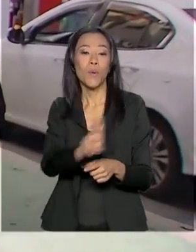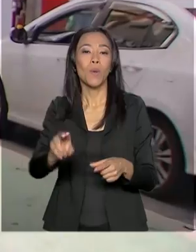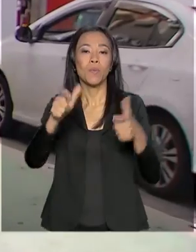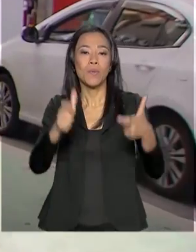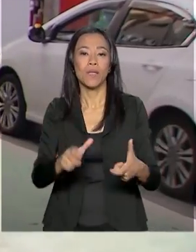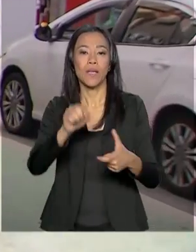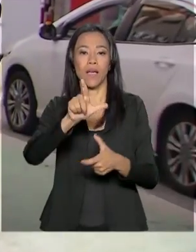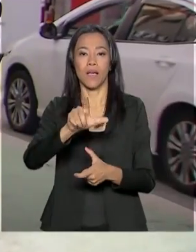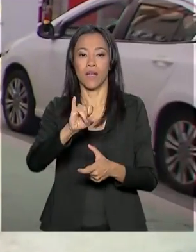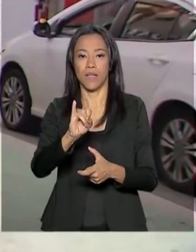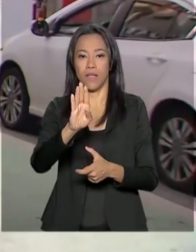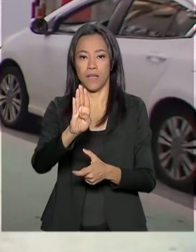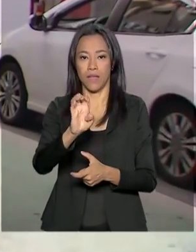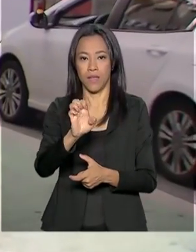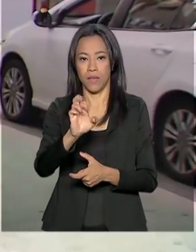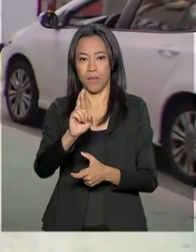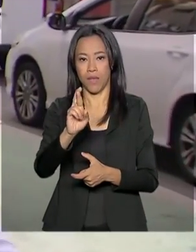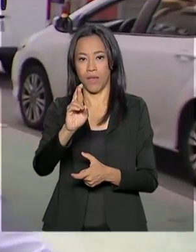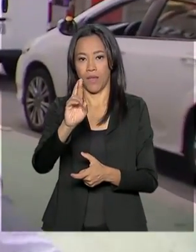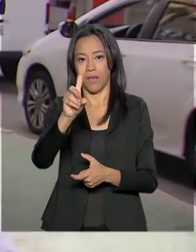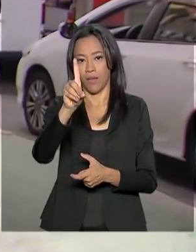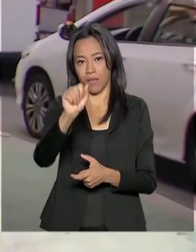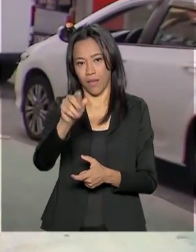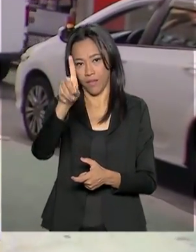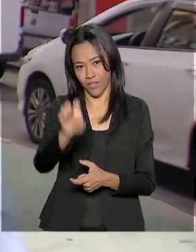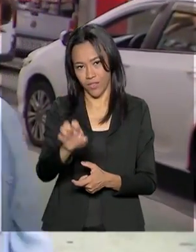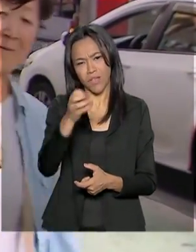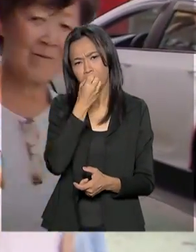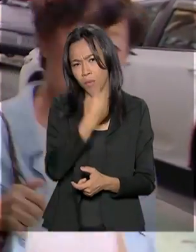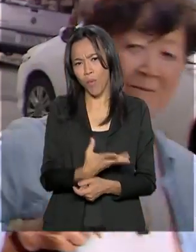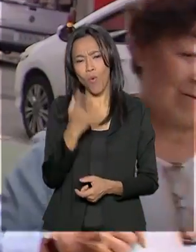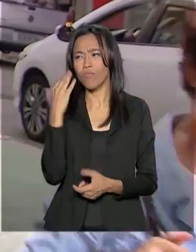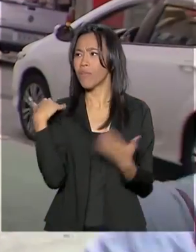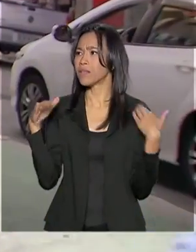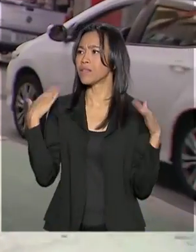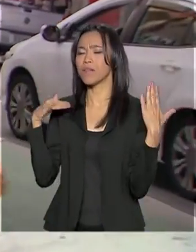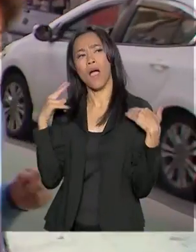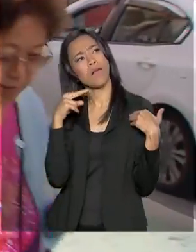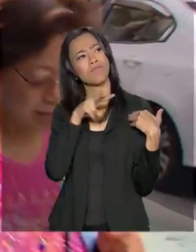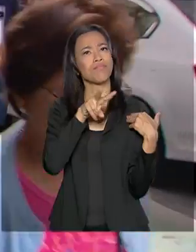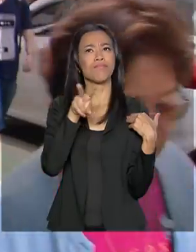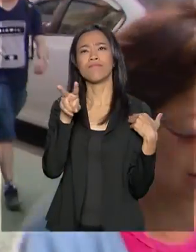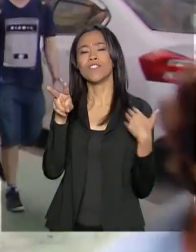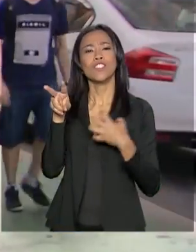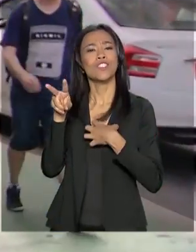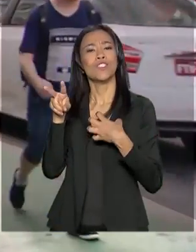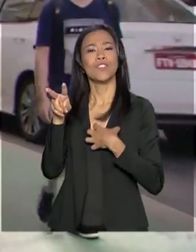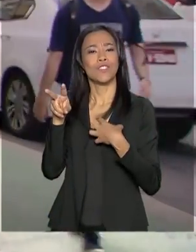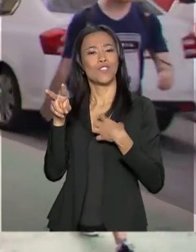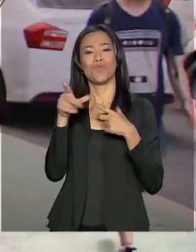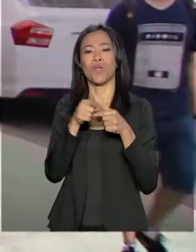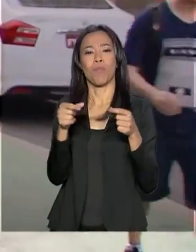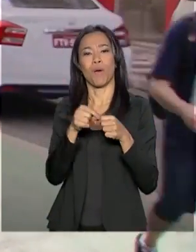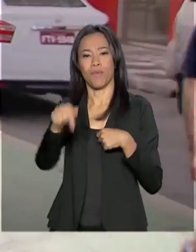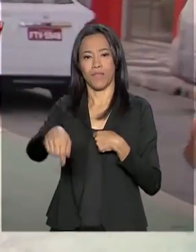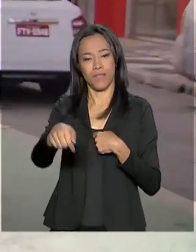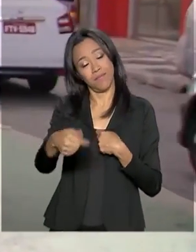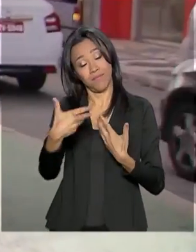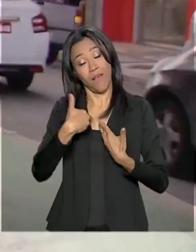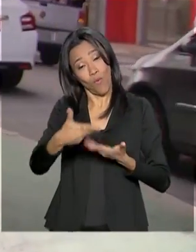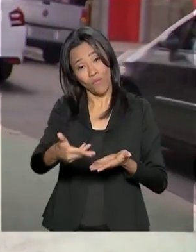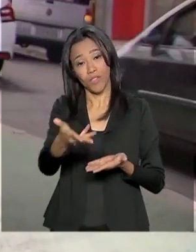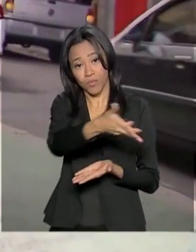bom passar por aqui, ver um pouquinho dessa parte do Japão aqui no Brasil, sentir um pouquinho desse clima. Fica o convite